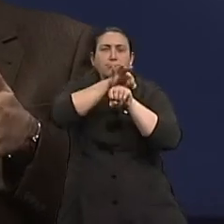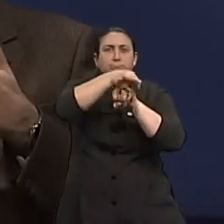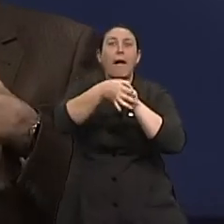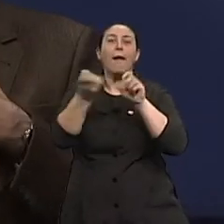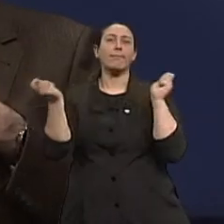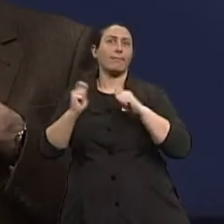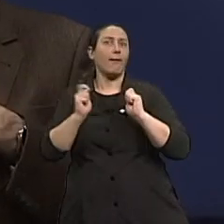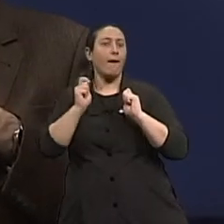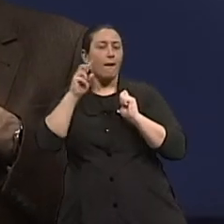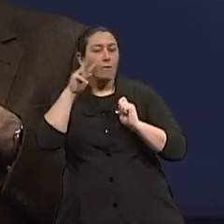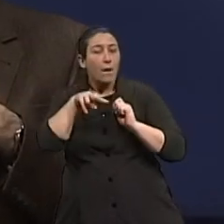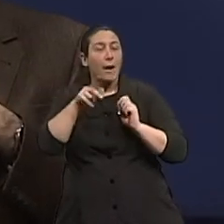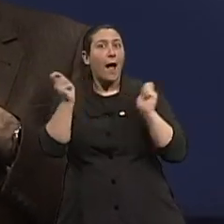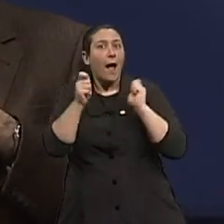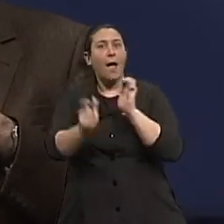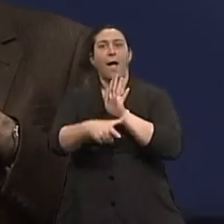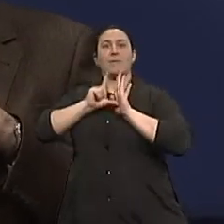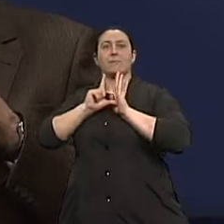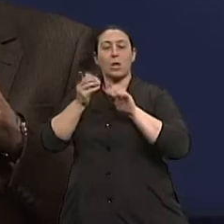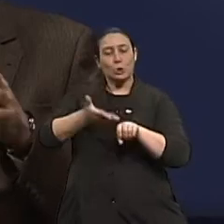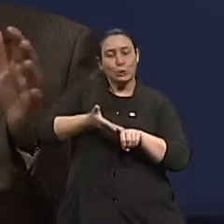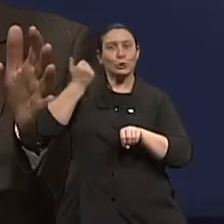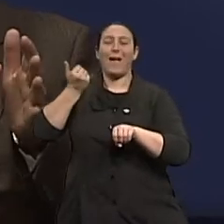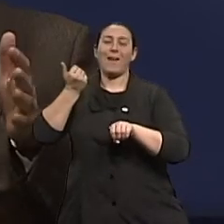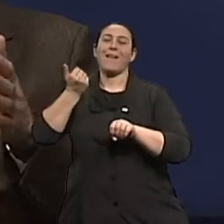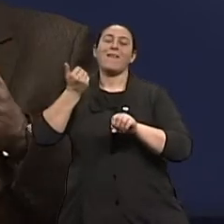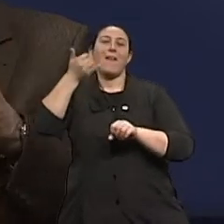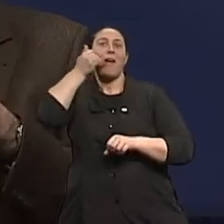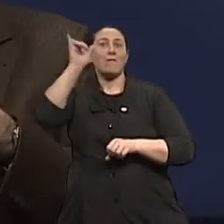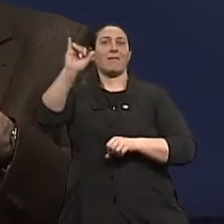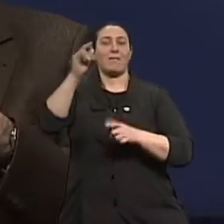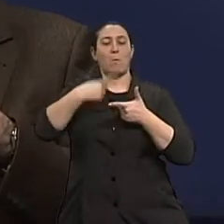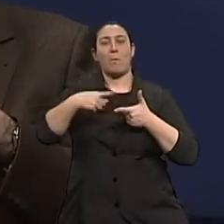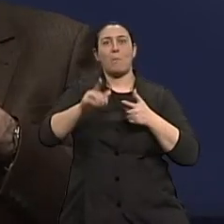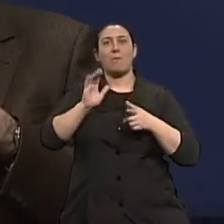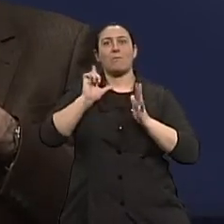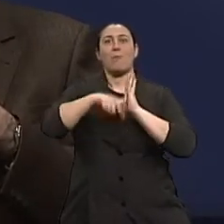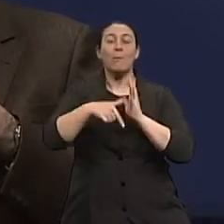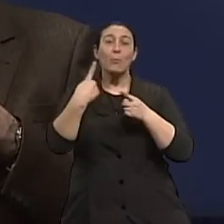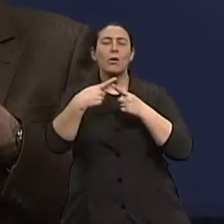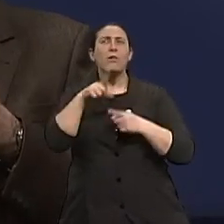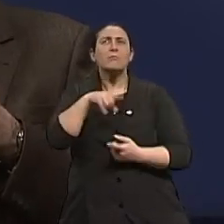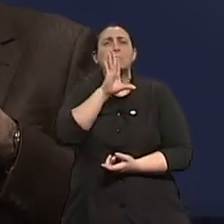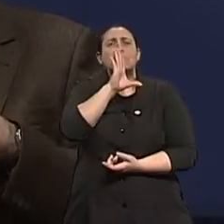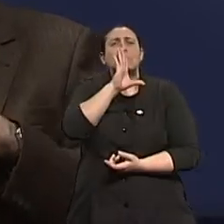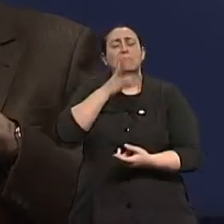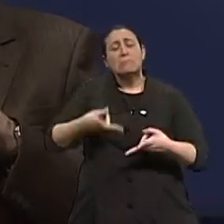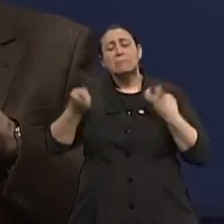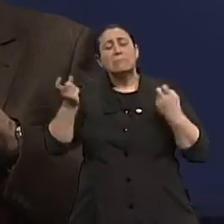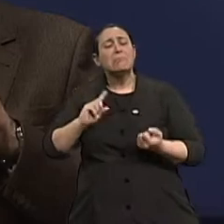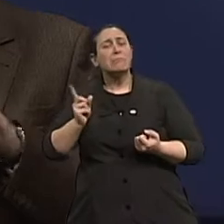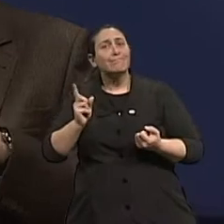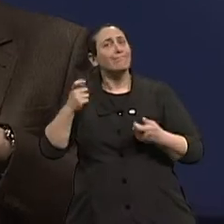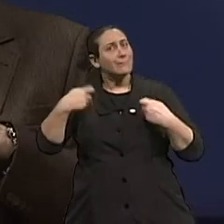pré-malignas. Ah, perfeito. Que é, então, essa fase silenciosa, que a gente pode